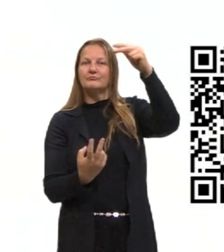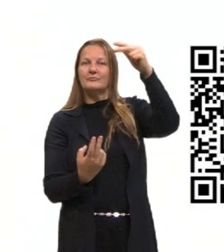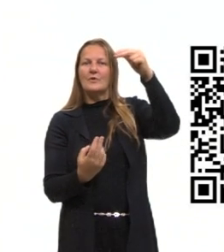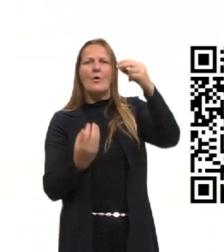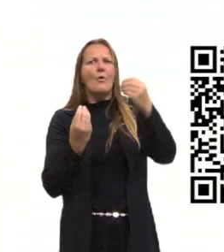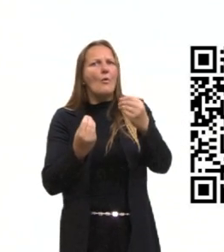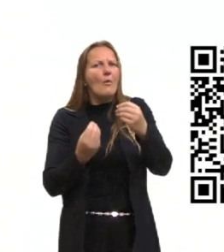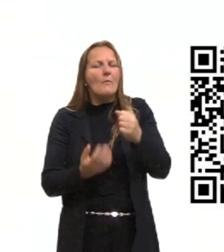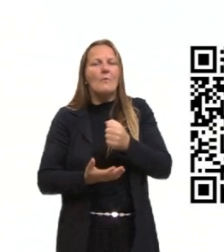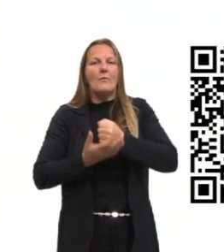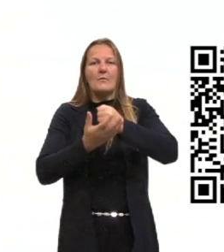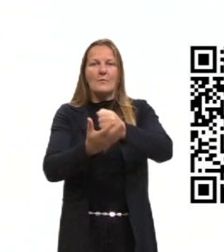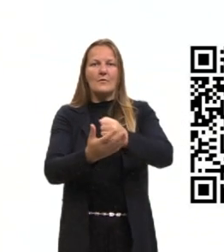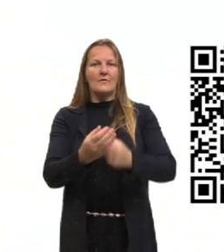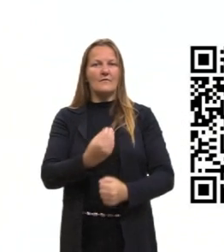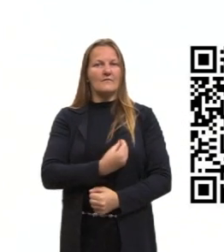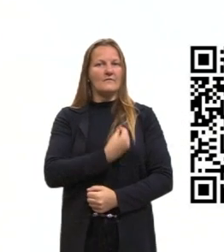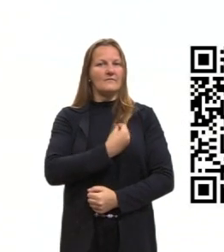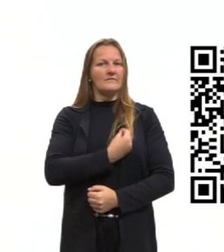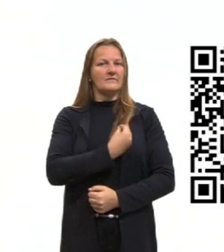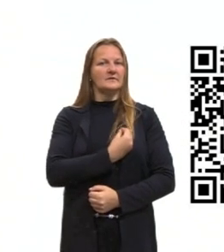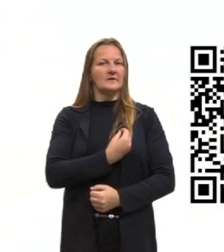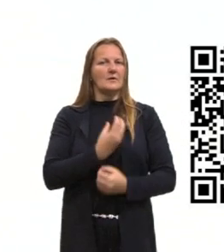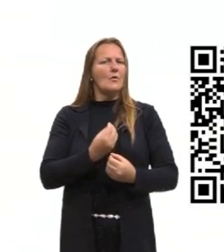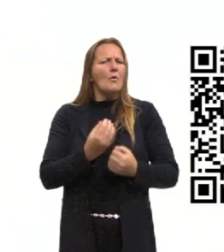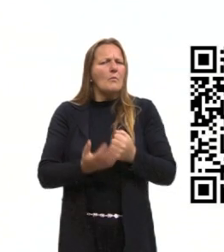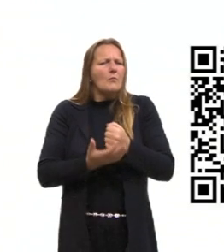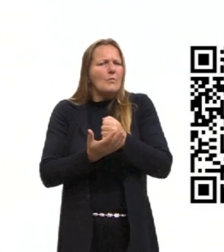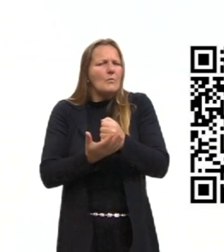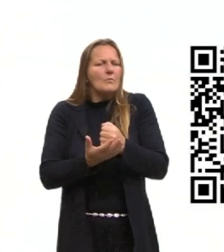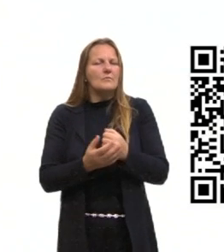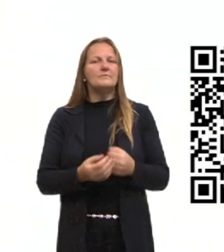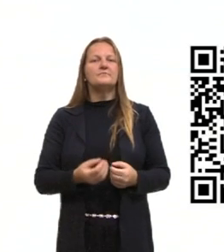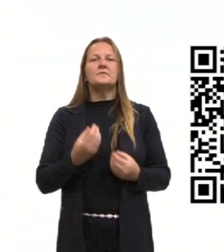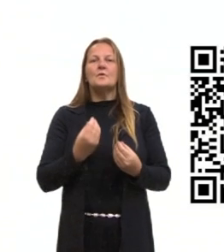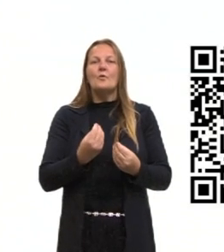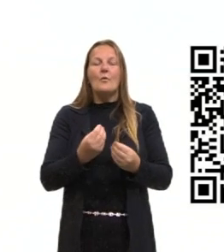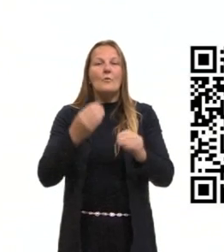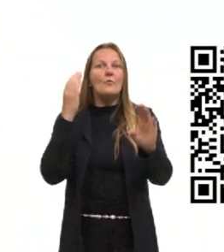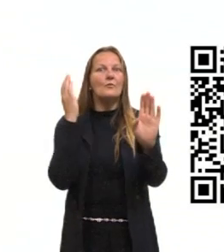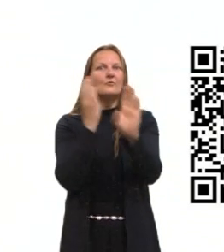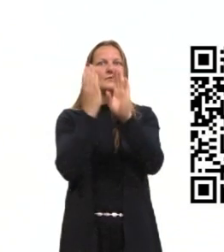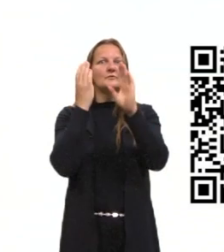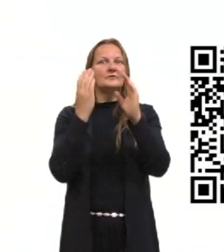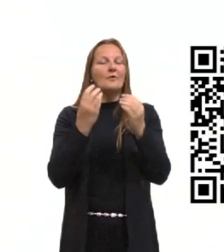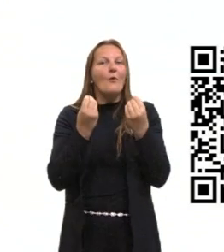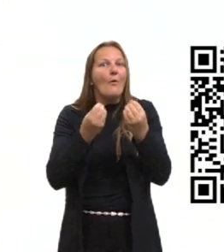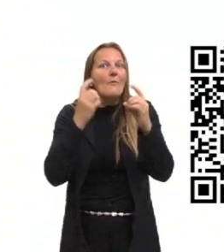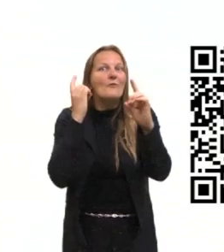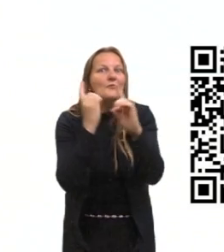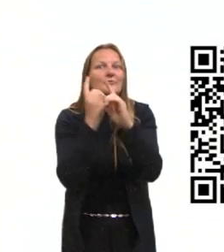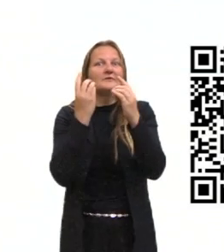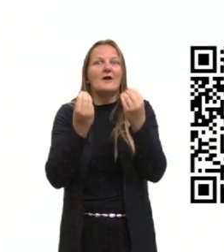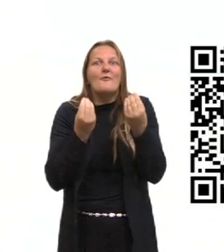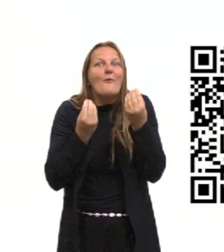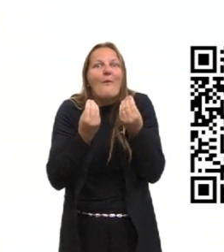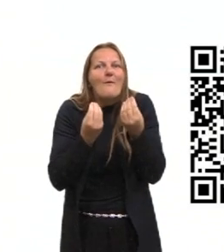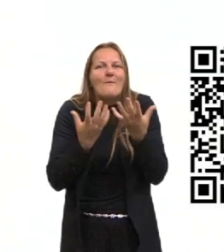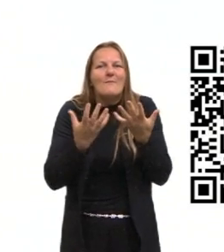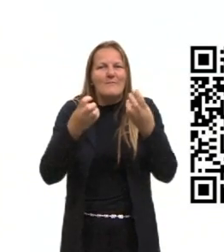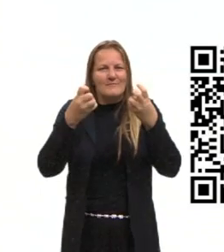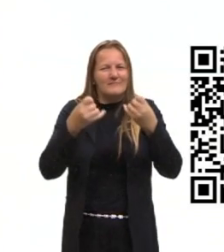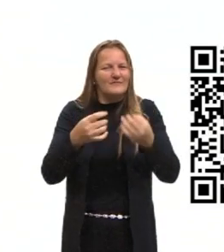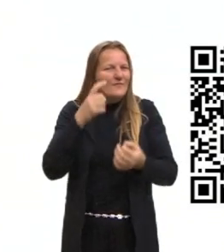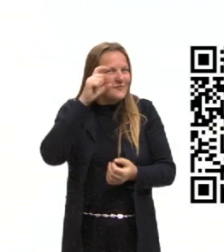pode ajudar na existência dos seres vivos? E como ele foi achado? Então, aqui eu coloquei para aguçar um